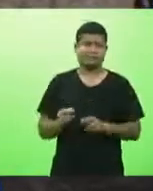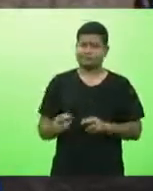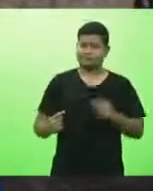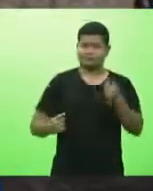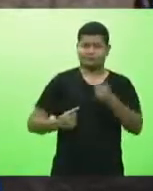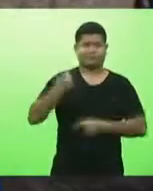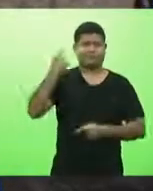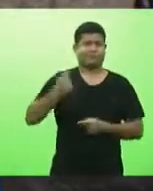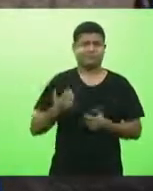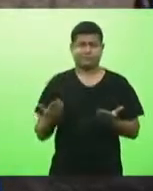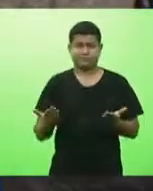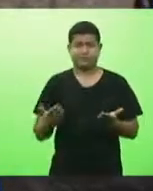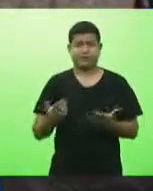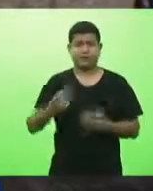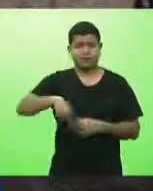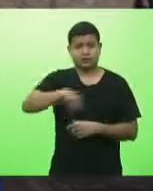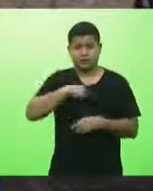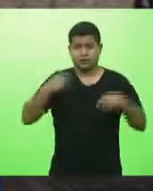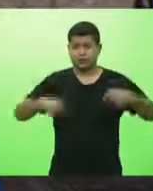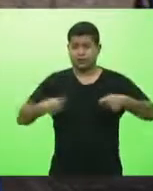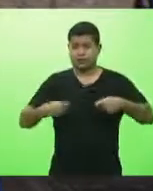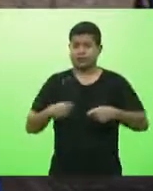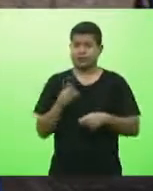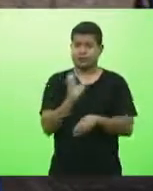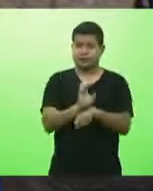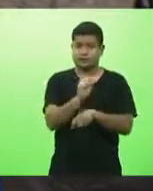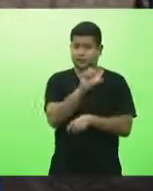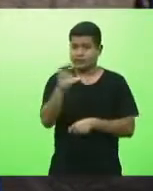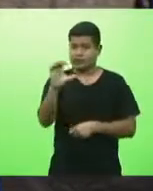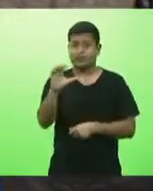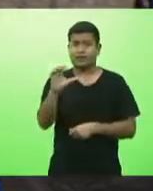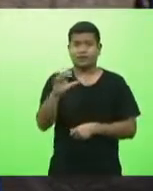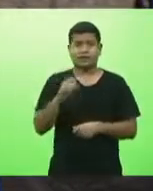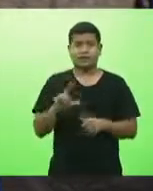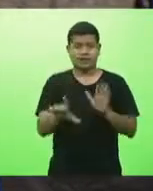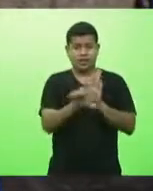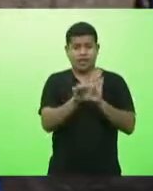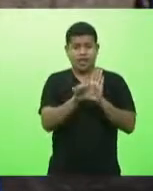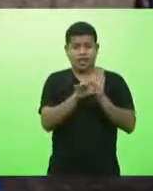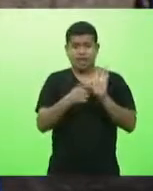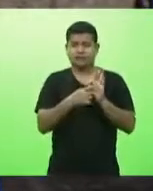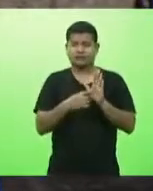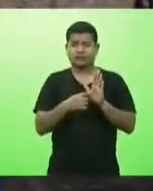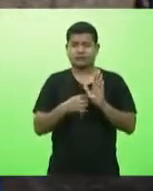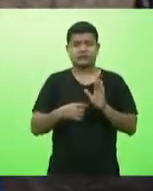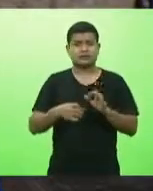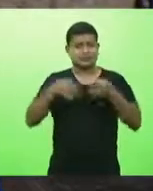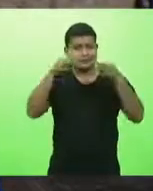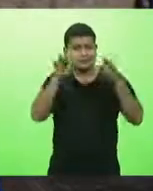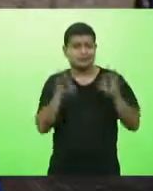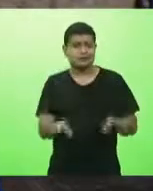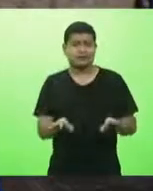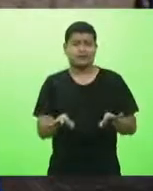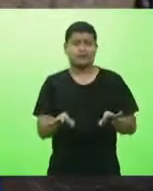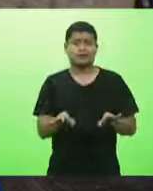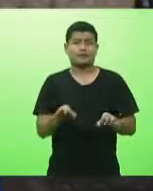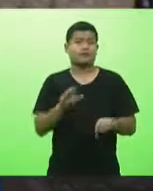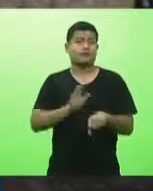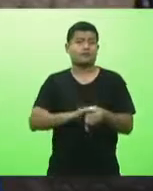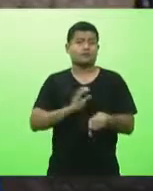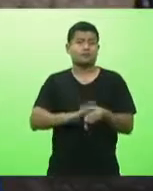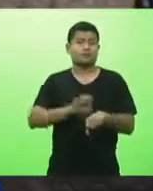Santa Catarina tenha leis feitas e leis que defendam a liberdade prioritariamente feitas por catarinenses